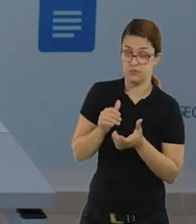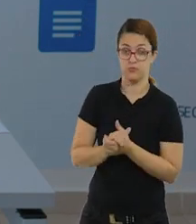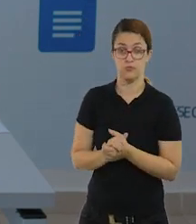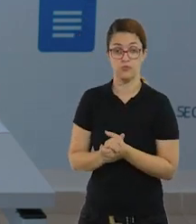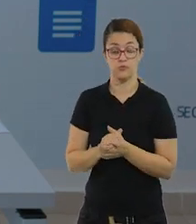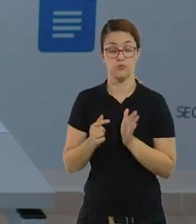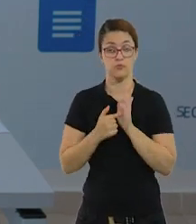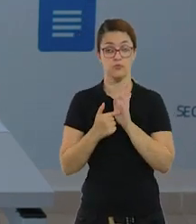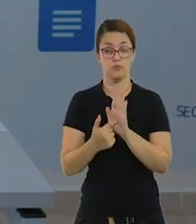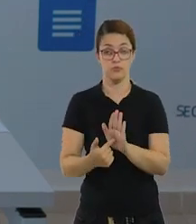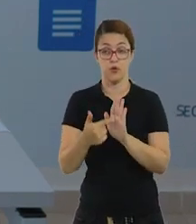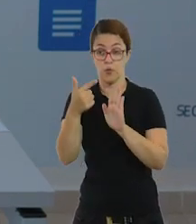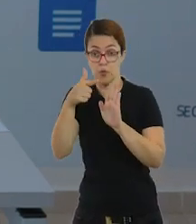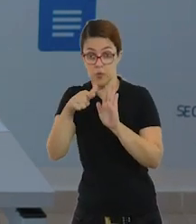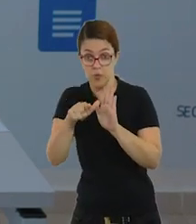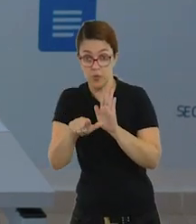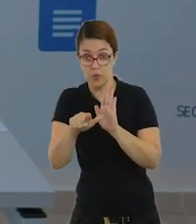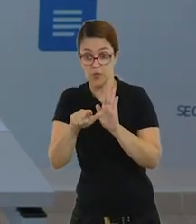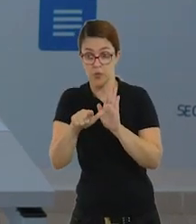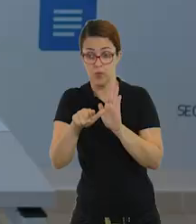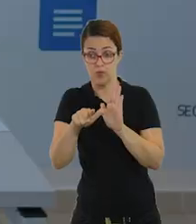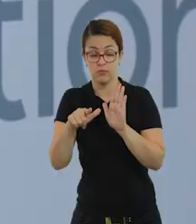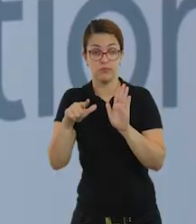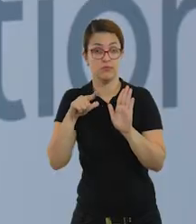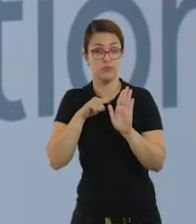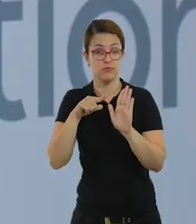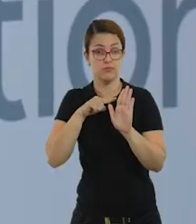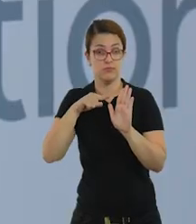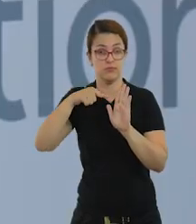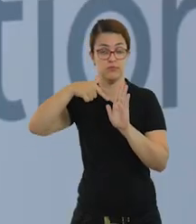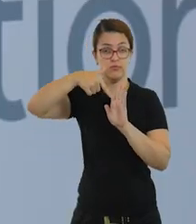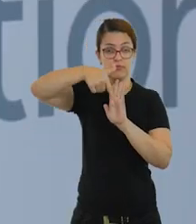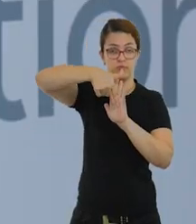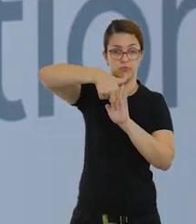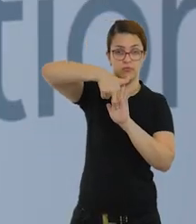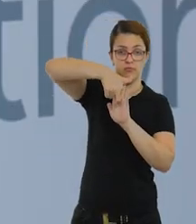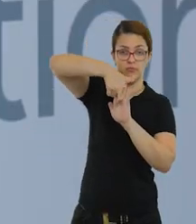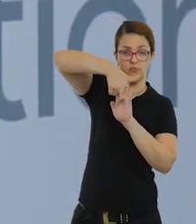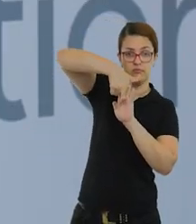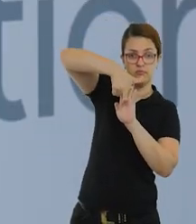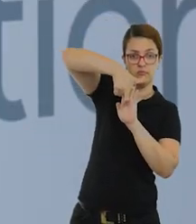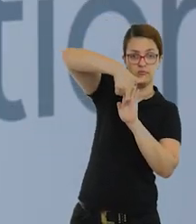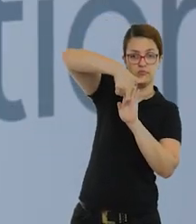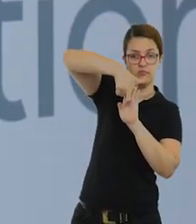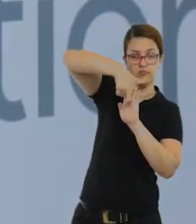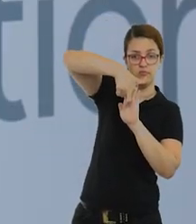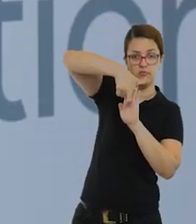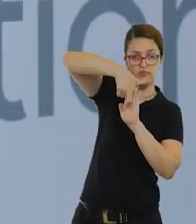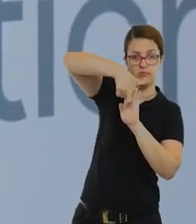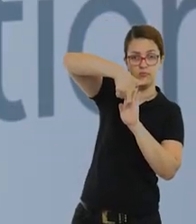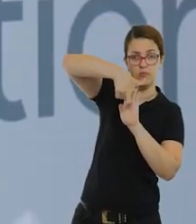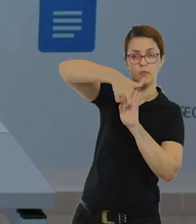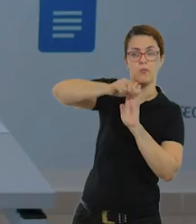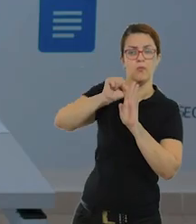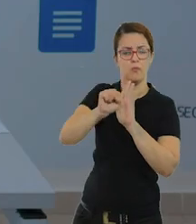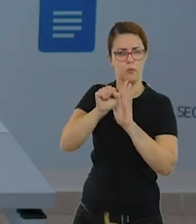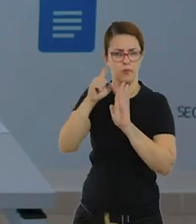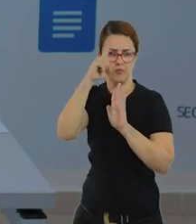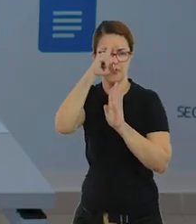bom! Aí você mostra uma outra posição que ele tem que executar. E assim por diante, tá? O pode